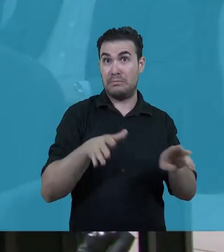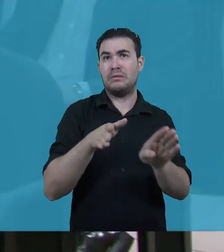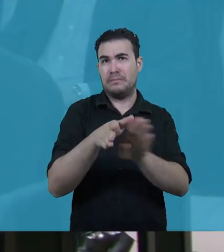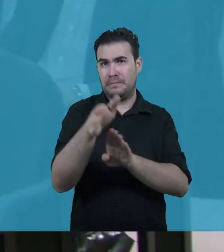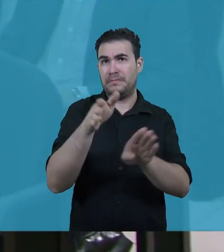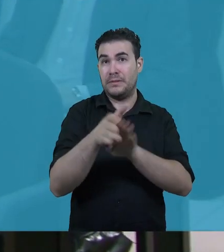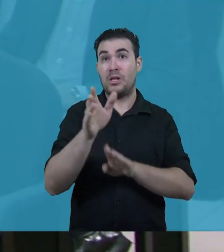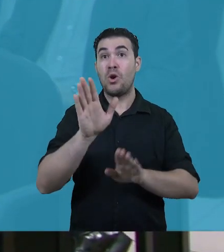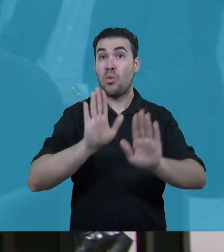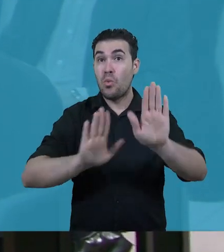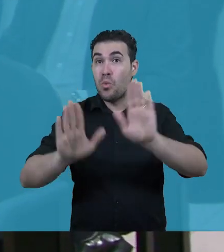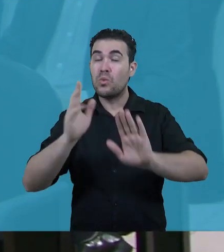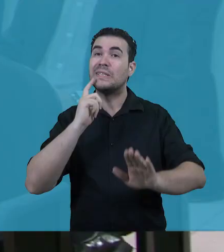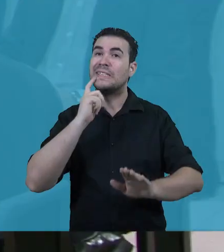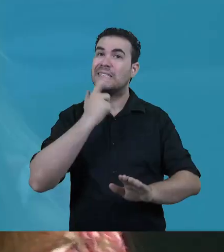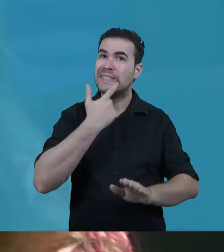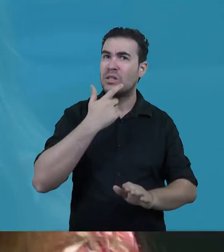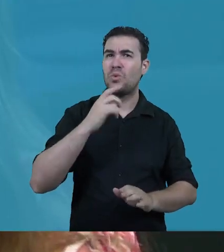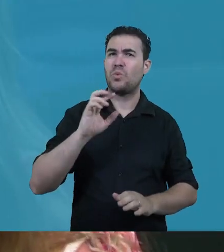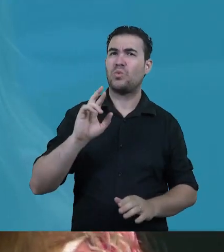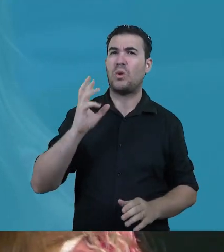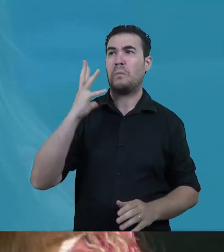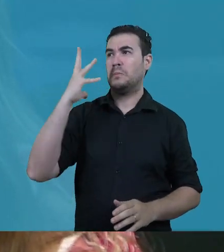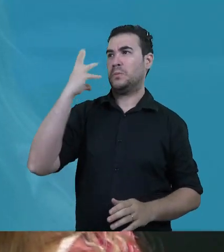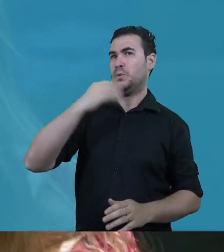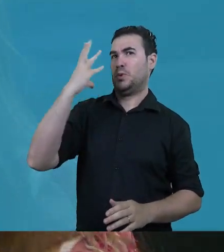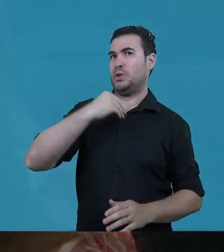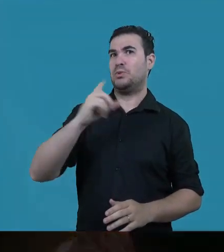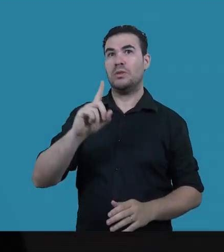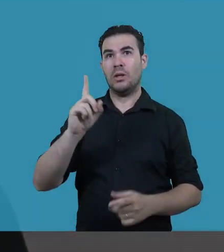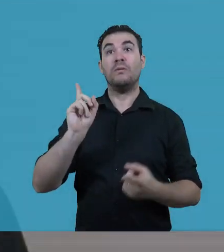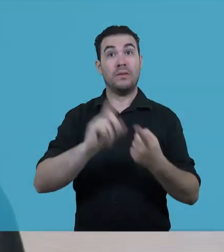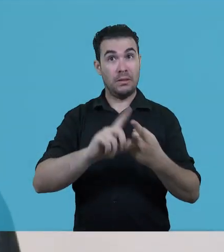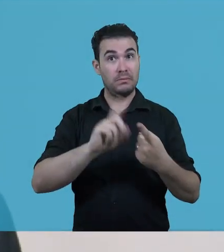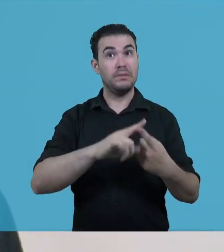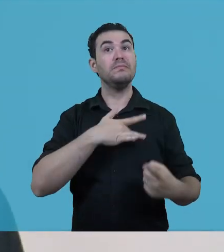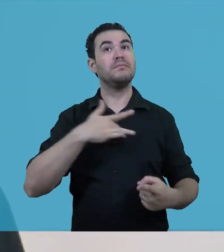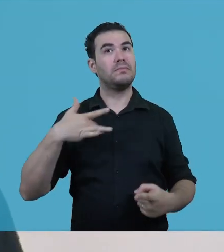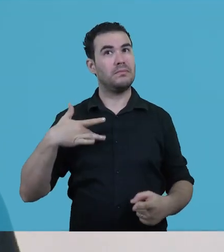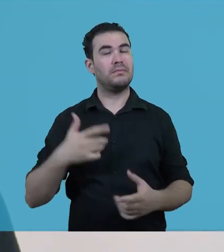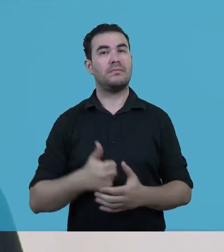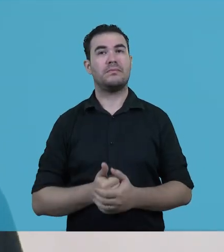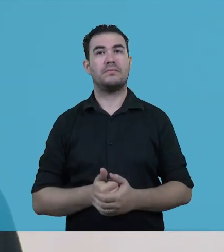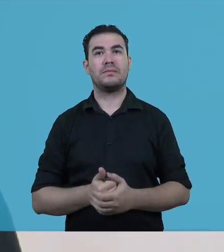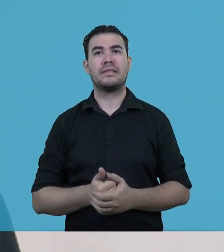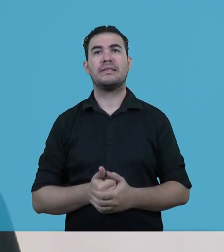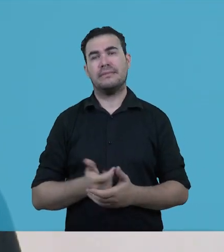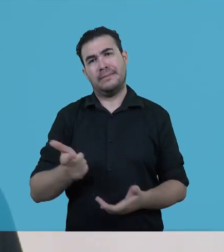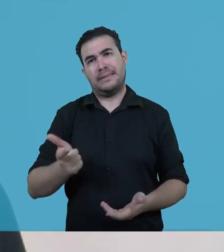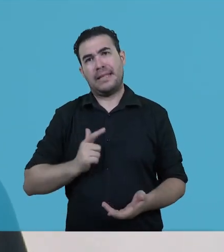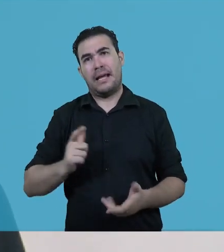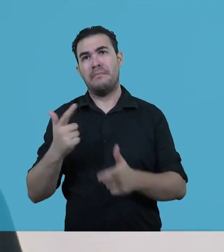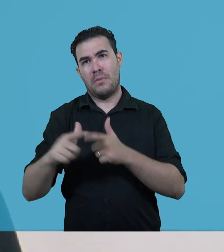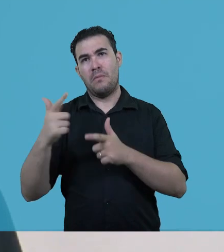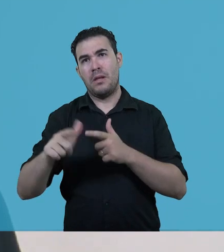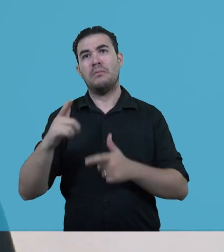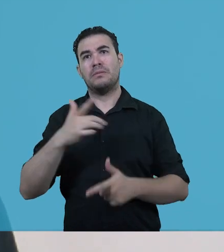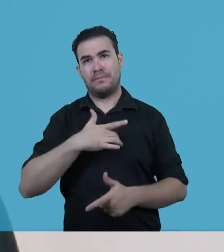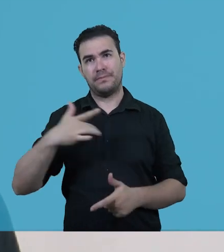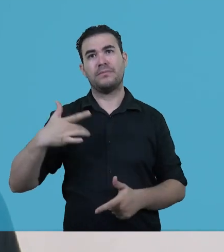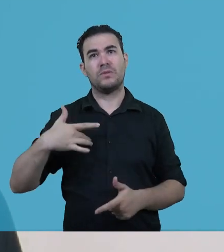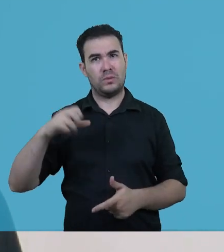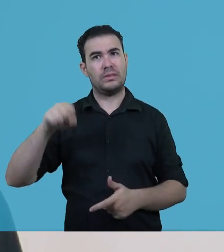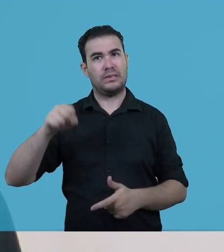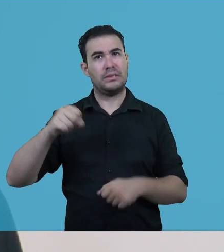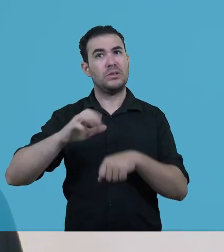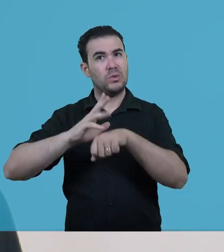consolidar a ideia de que os cuidados com a boca vão além da estética Existem questões muito mais sérias de saúde pública que devem ser